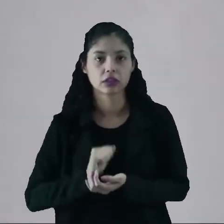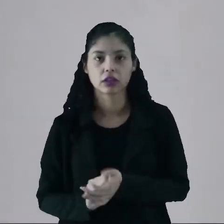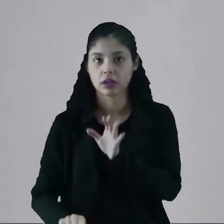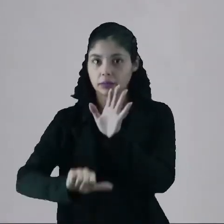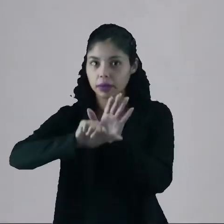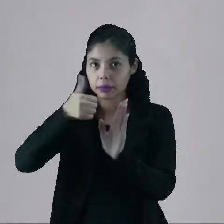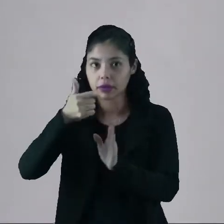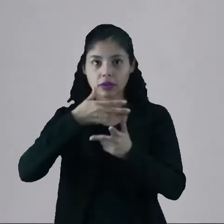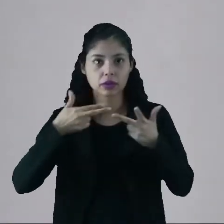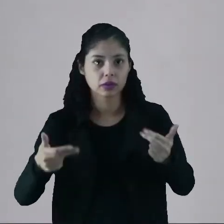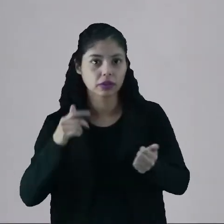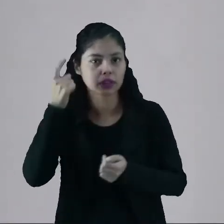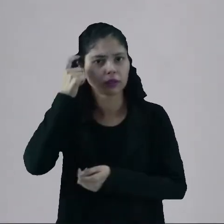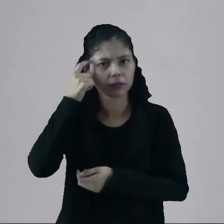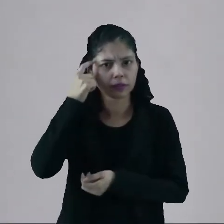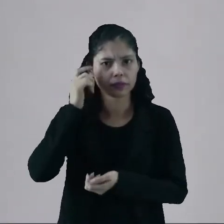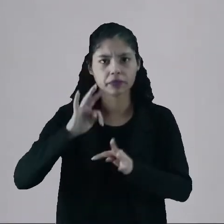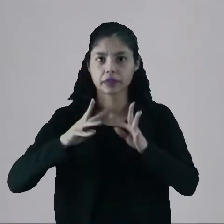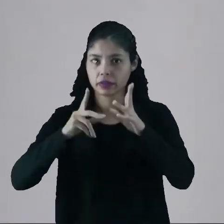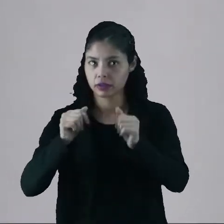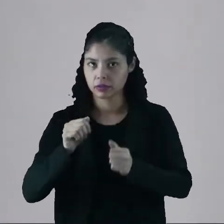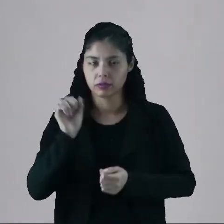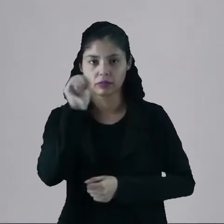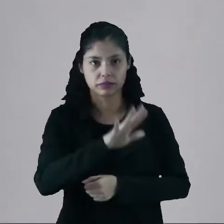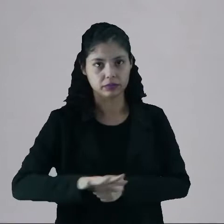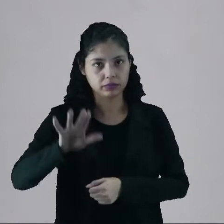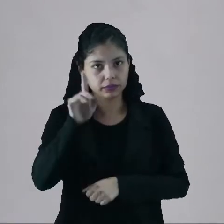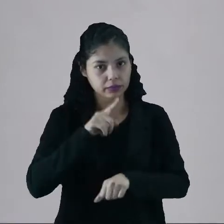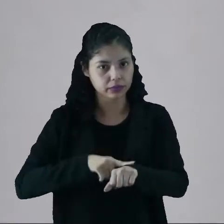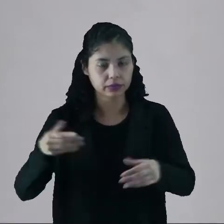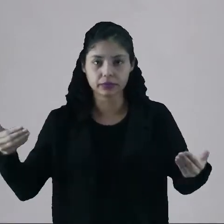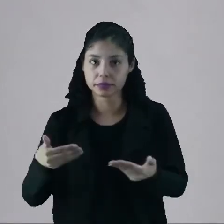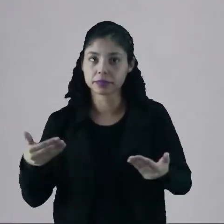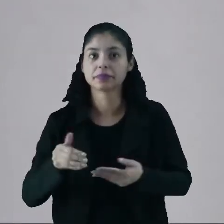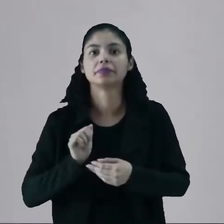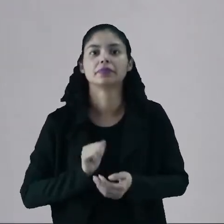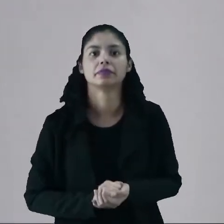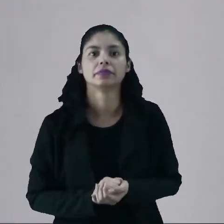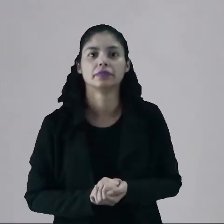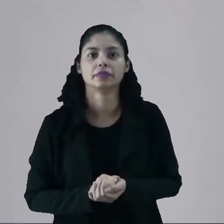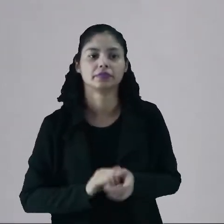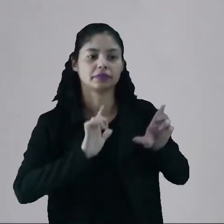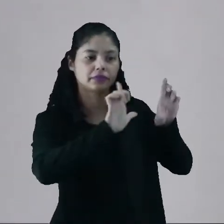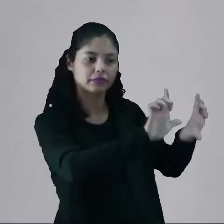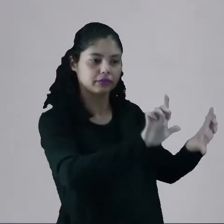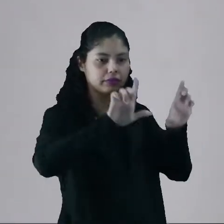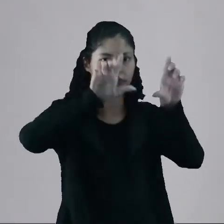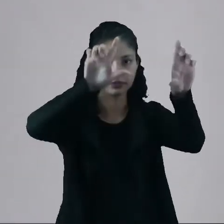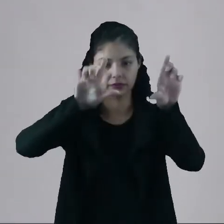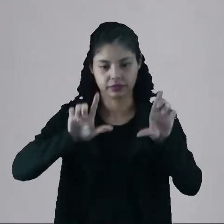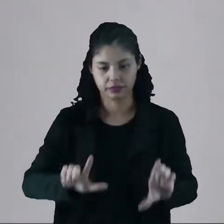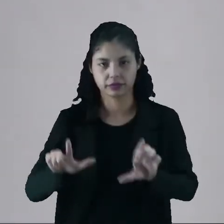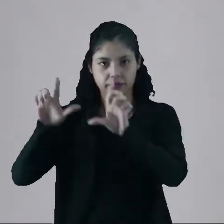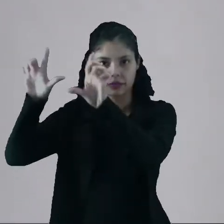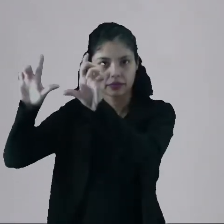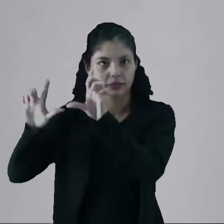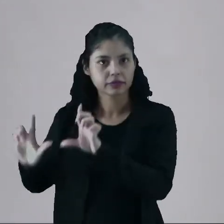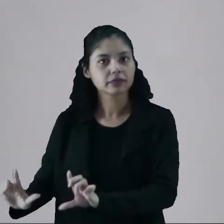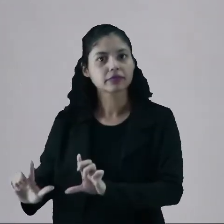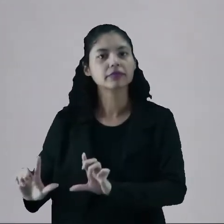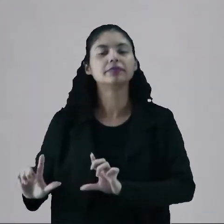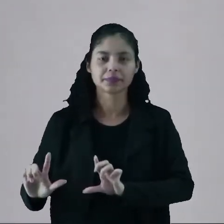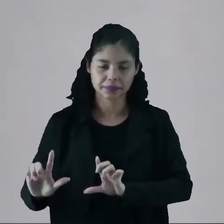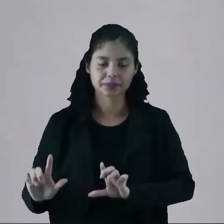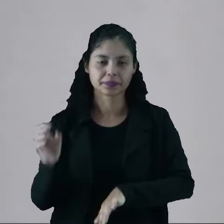a primeira coisa que vem na mente de todo mundo nos tempos modernos é sobre placas solar. As